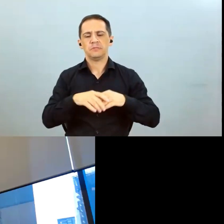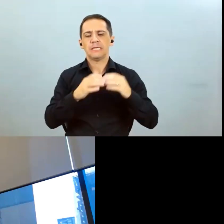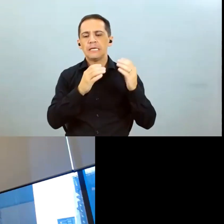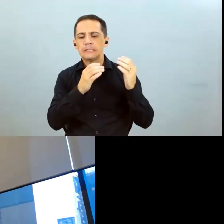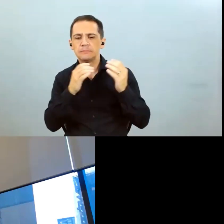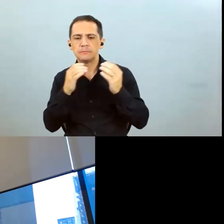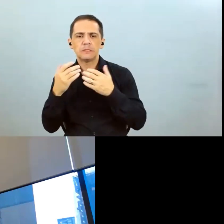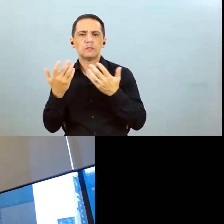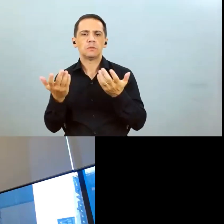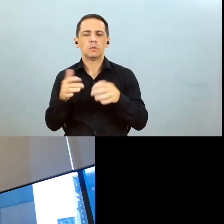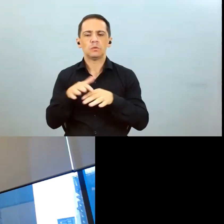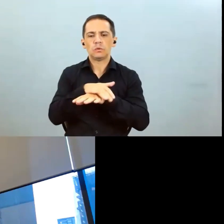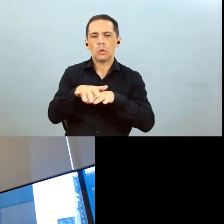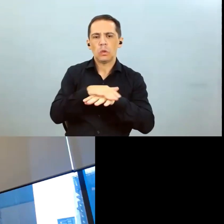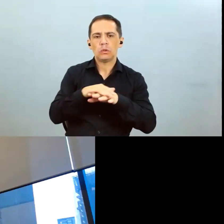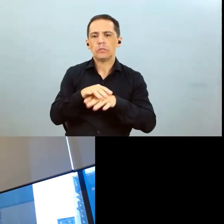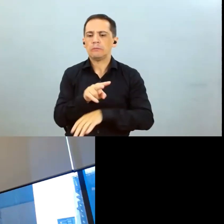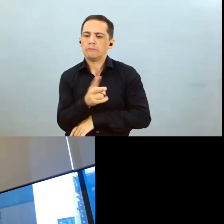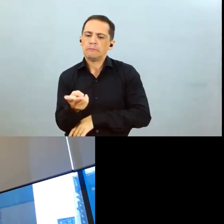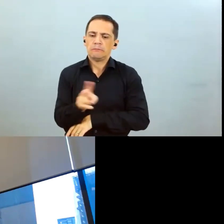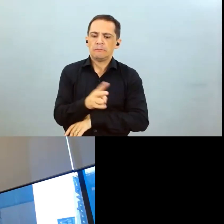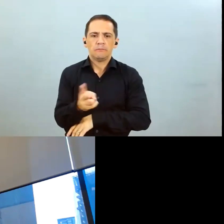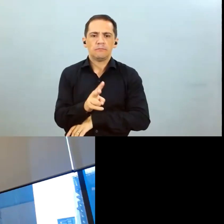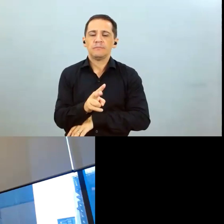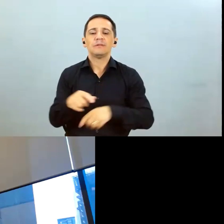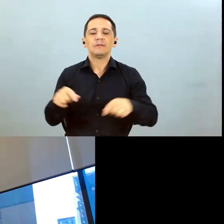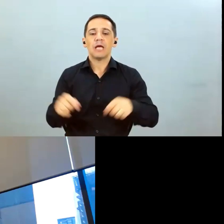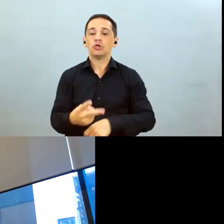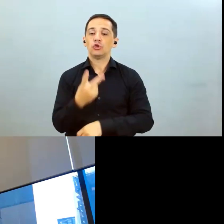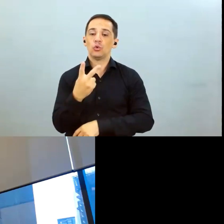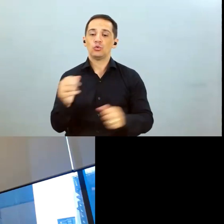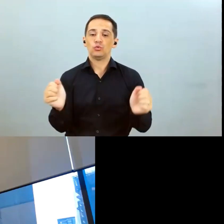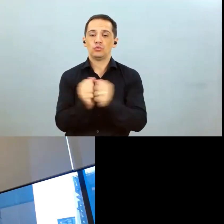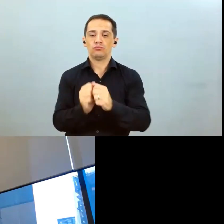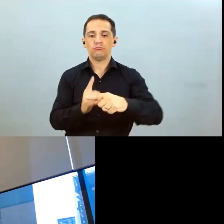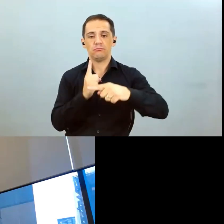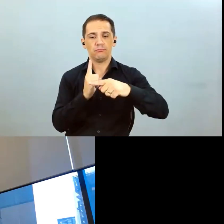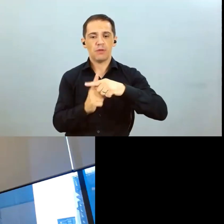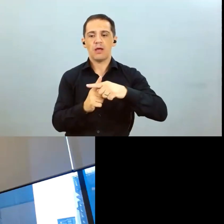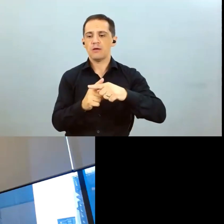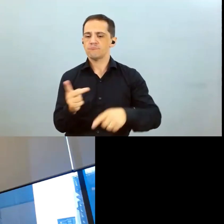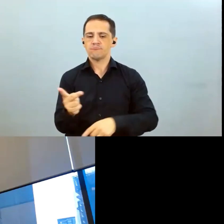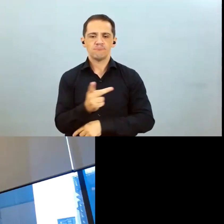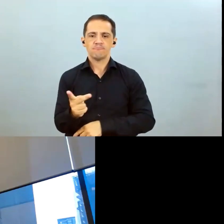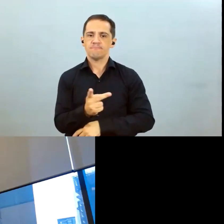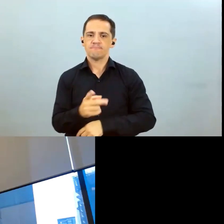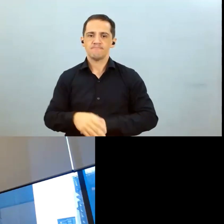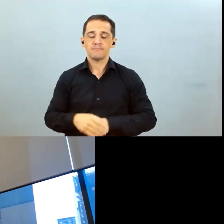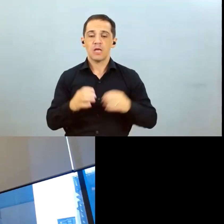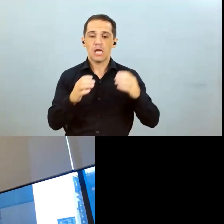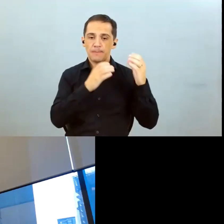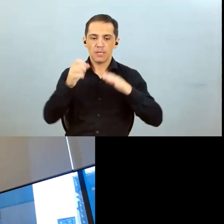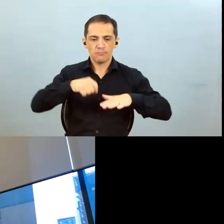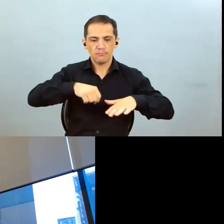eu planto milho eu planto soja mais milho e a decisão de plantar o milho é uma decisão com base em margem de contribuição